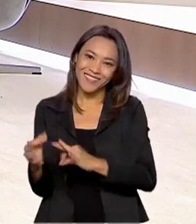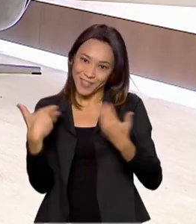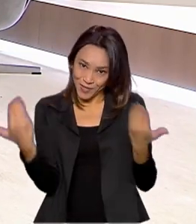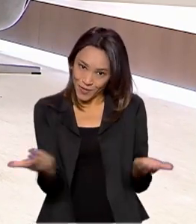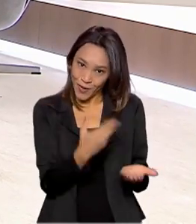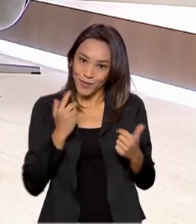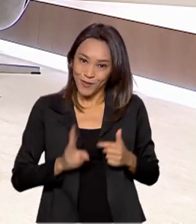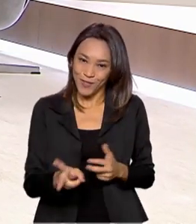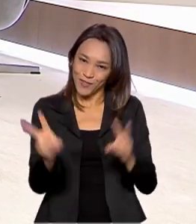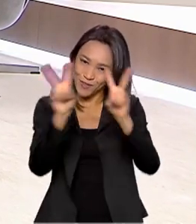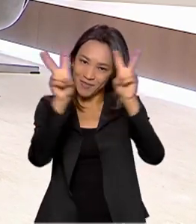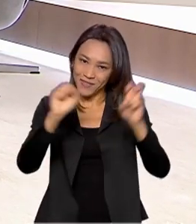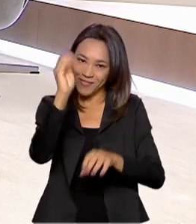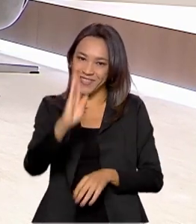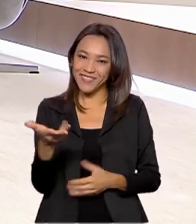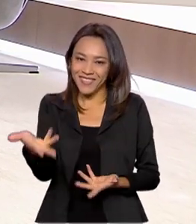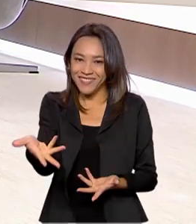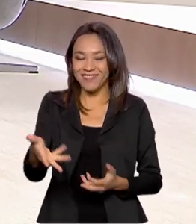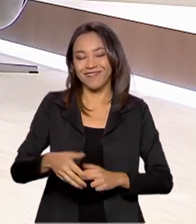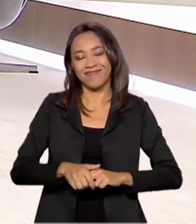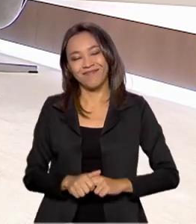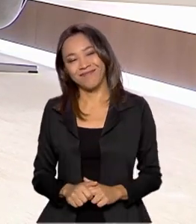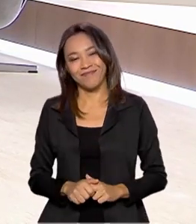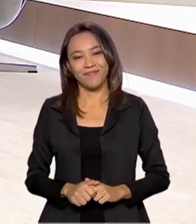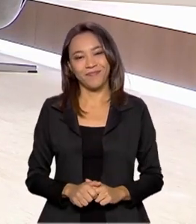Brasil continua em pauta aqui na TV Brasil.